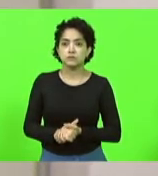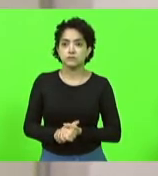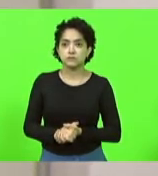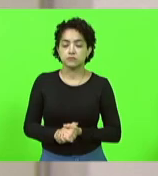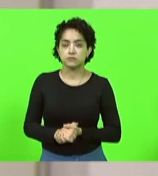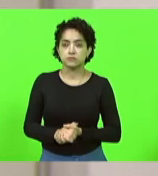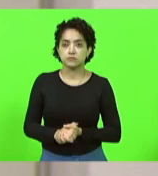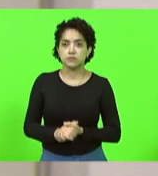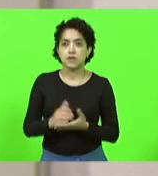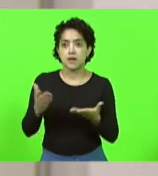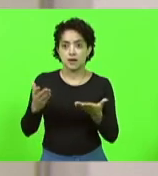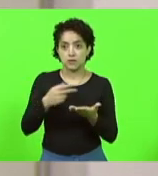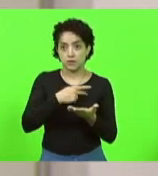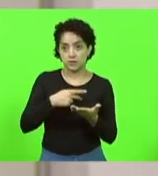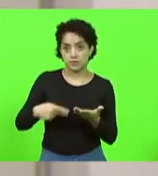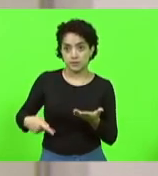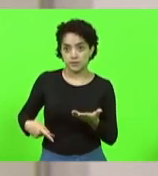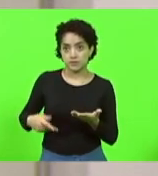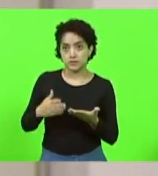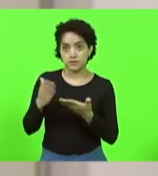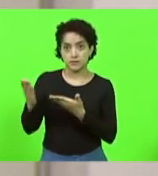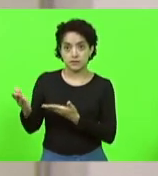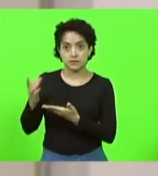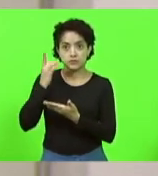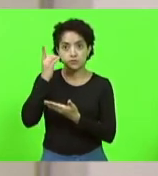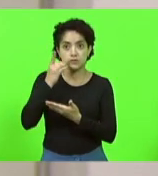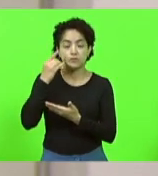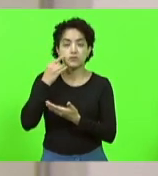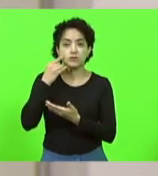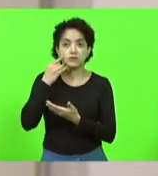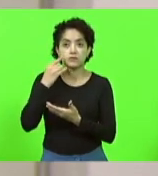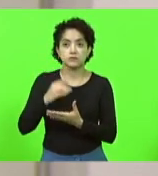Devolvo a presidência ao deputado Mauro de Nadal.